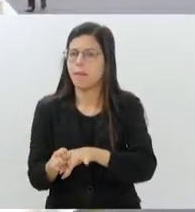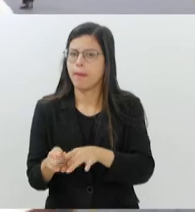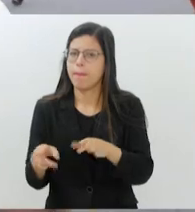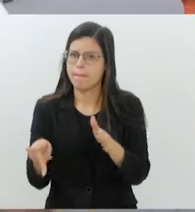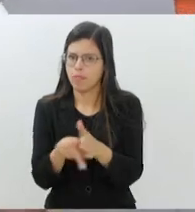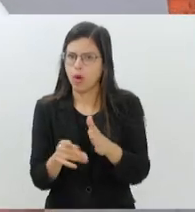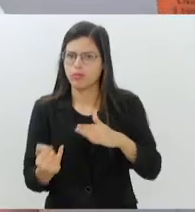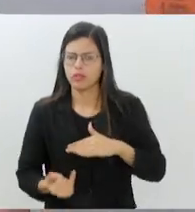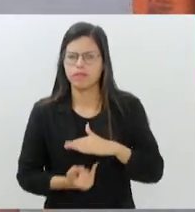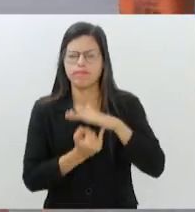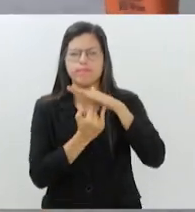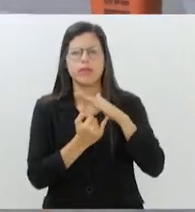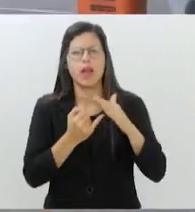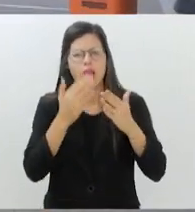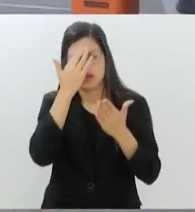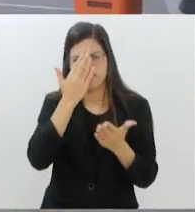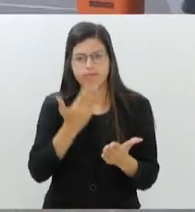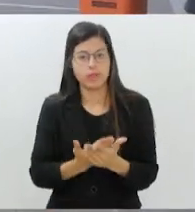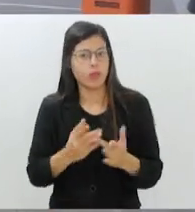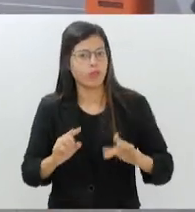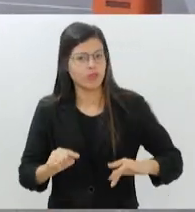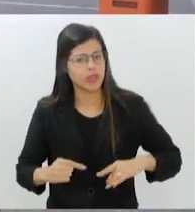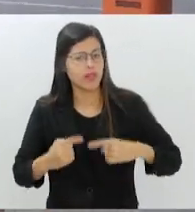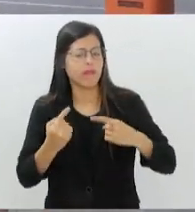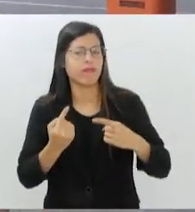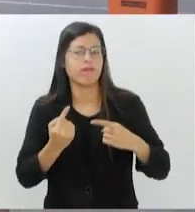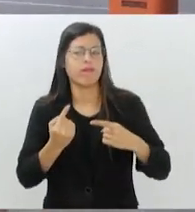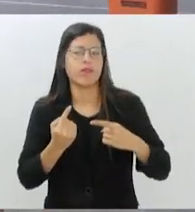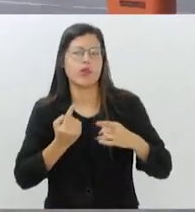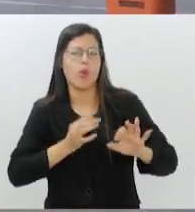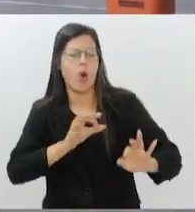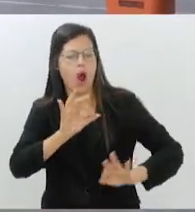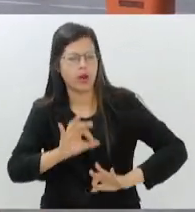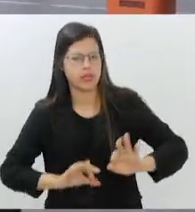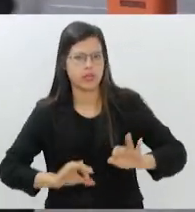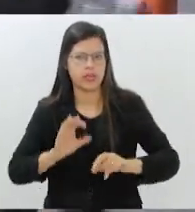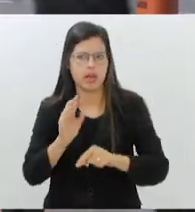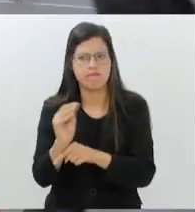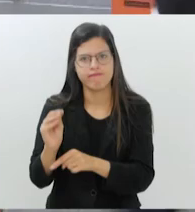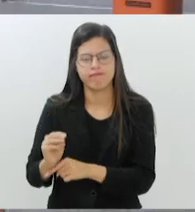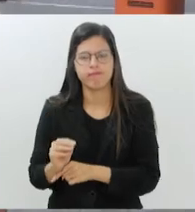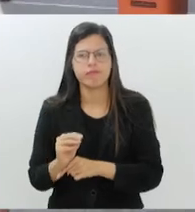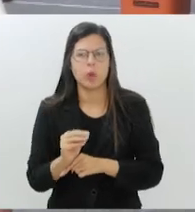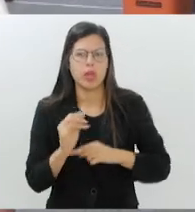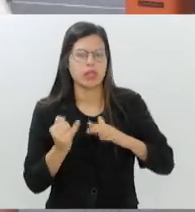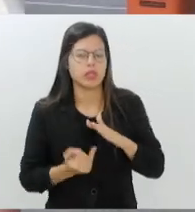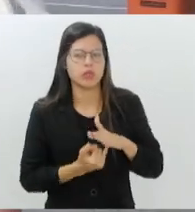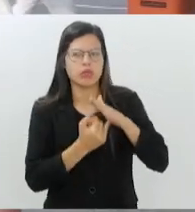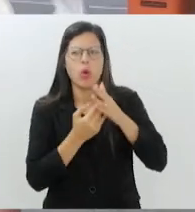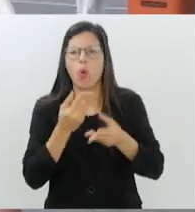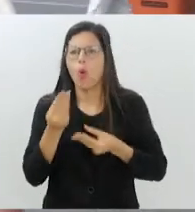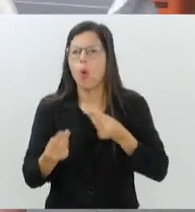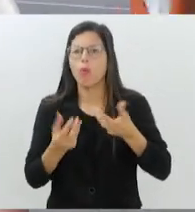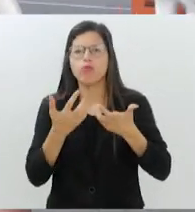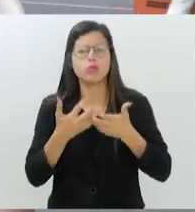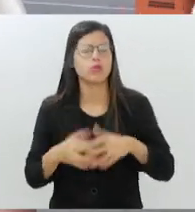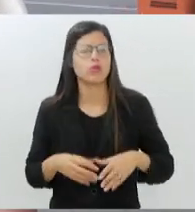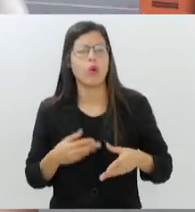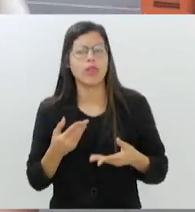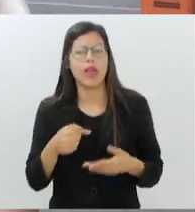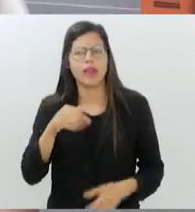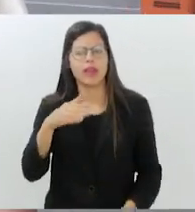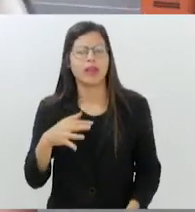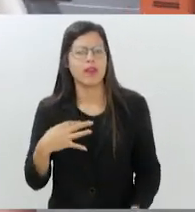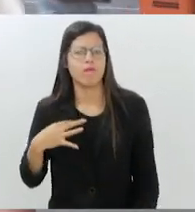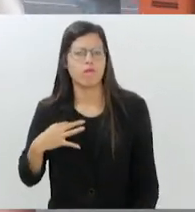Acredito que seja um grande desafio tomar conta também de toda essa Irmandade. Como que funciona, como que faz parte, quem são os